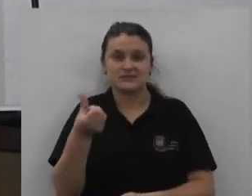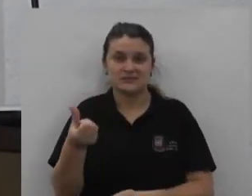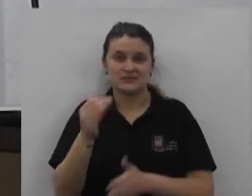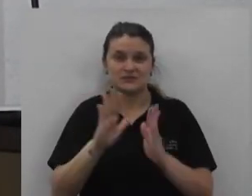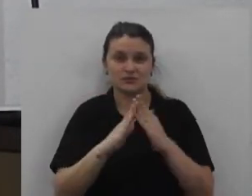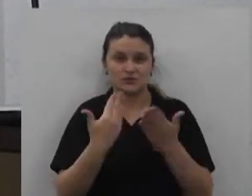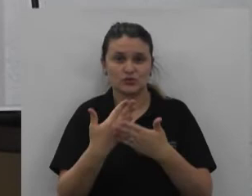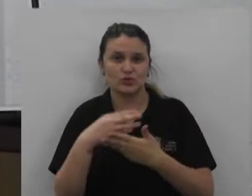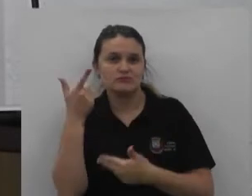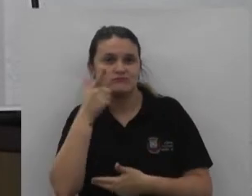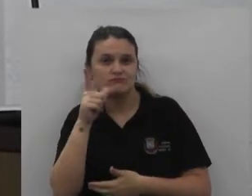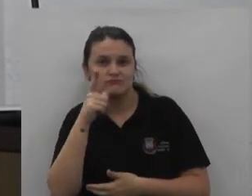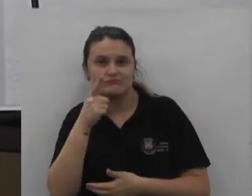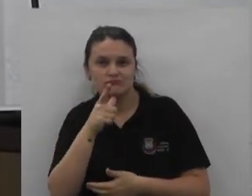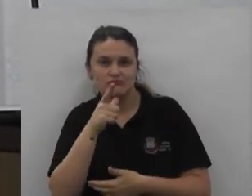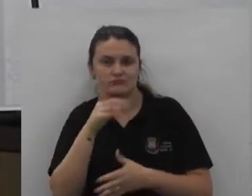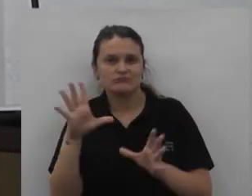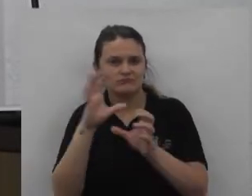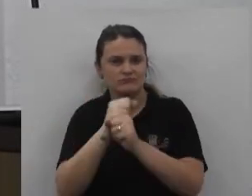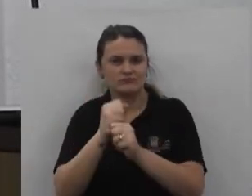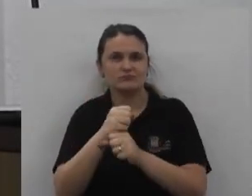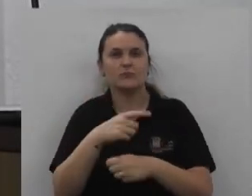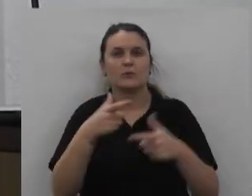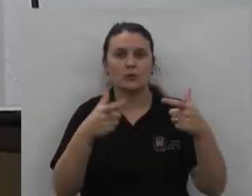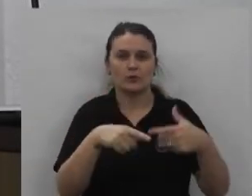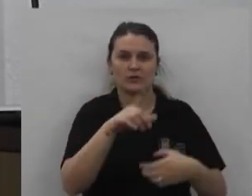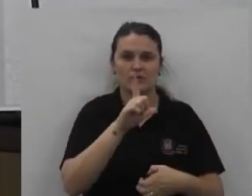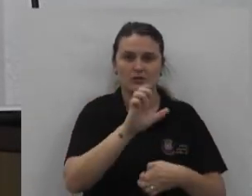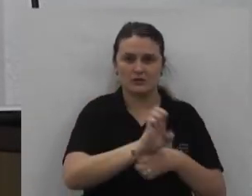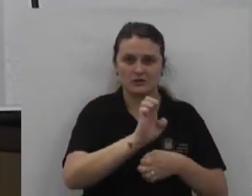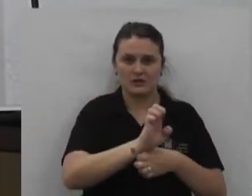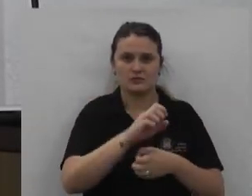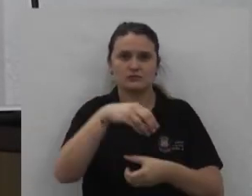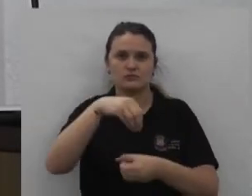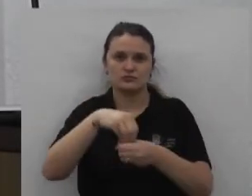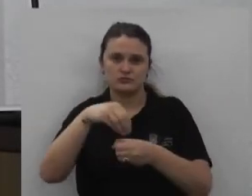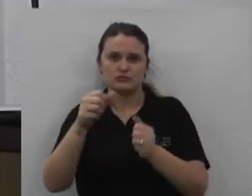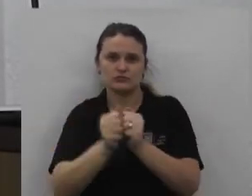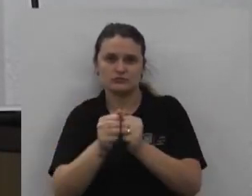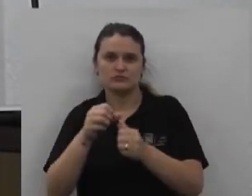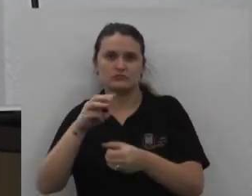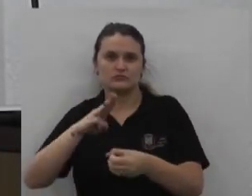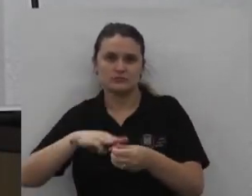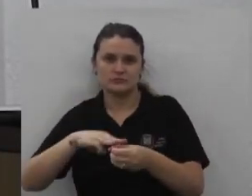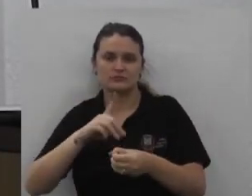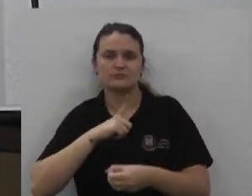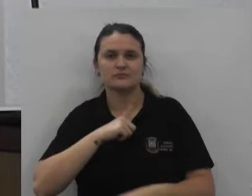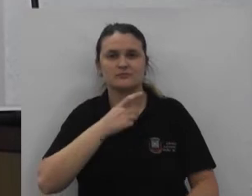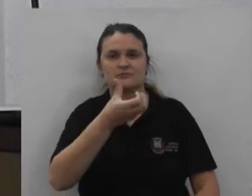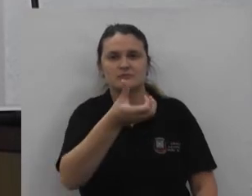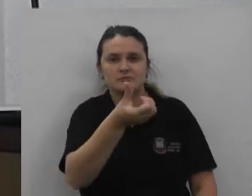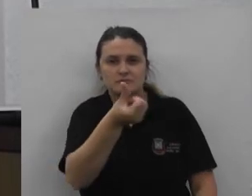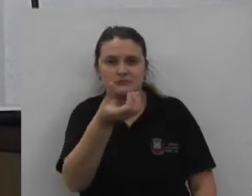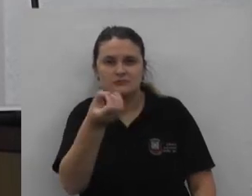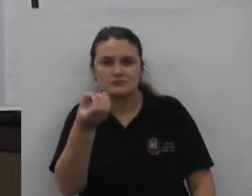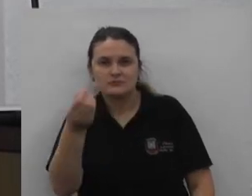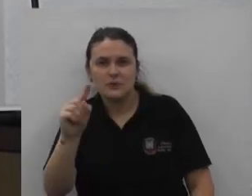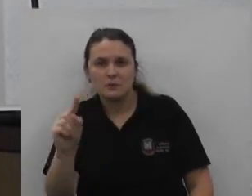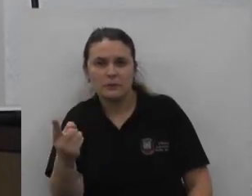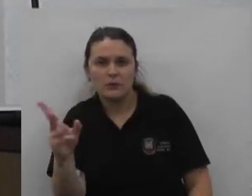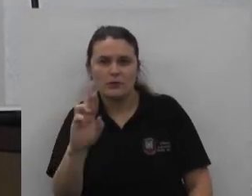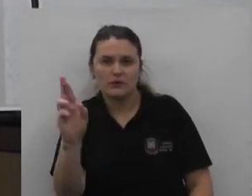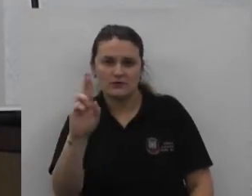beneficiadas ao total onde está o estado e o município dentro são seiscentos mil reais